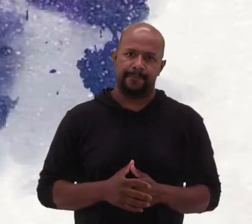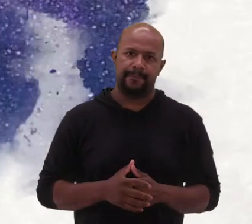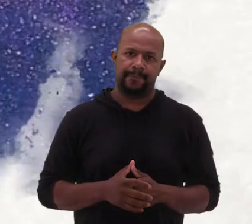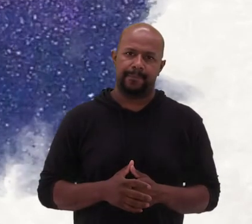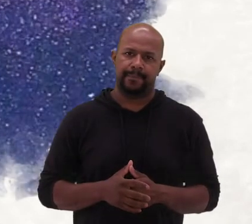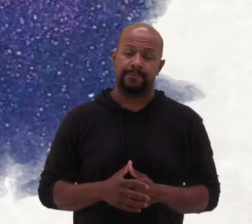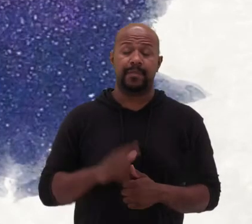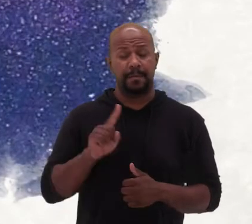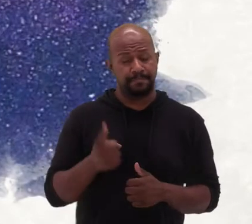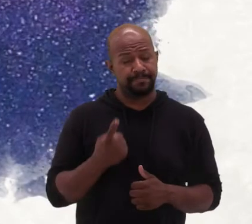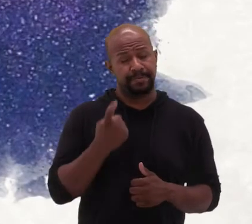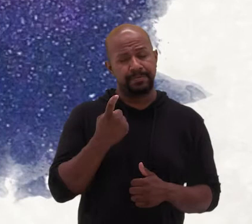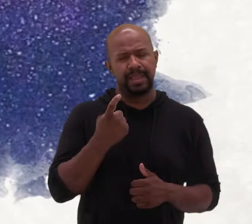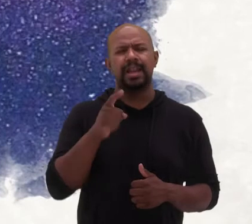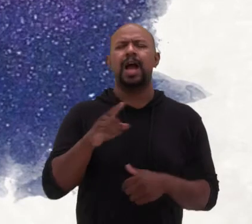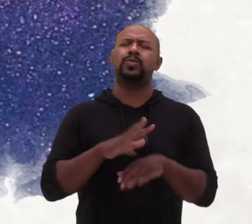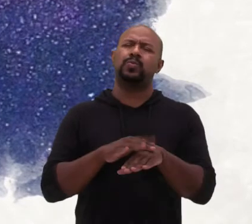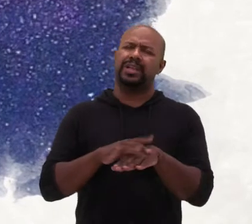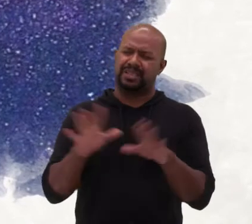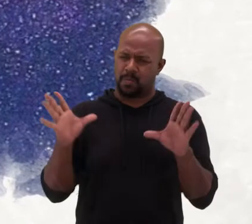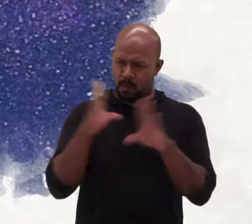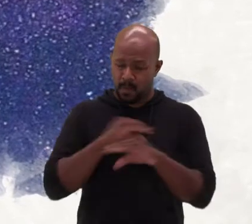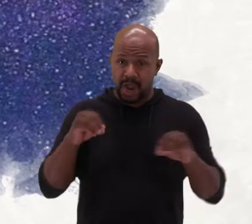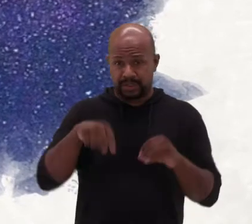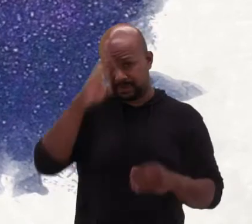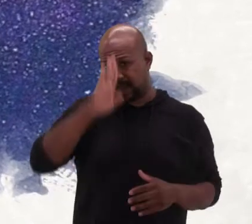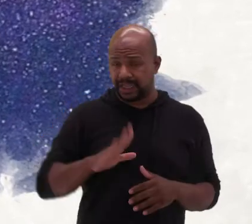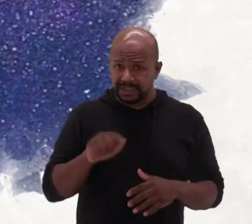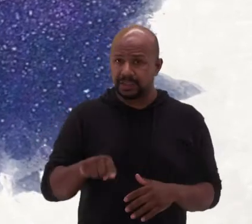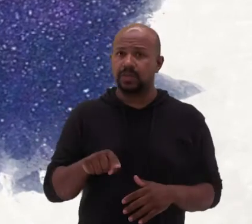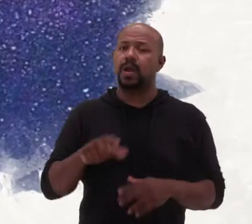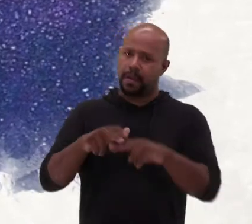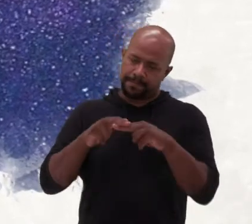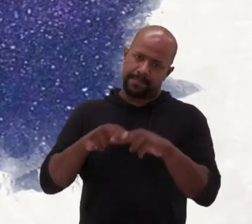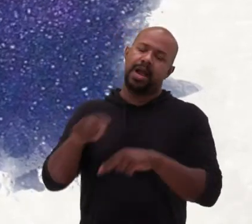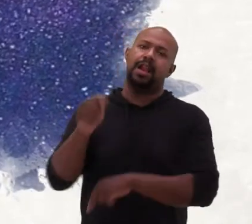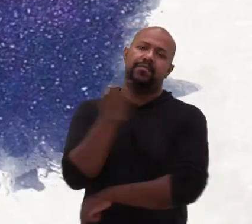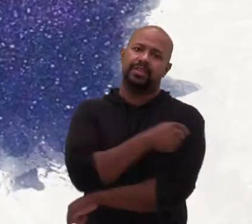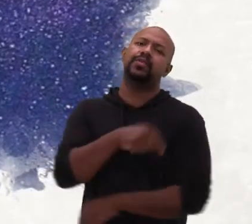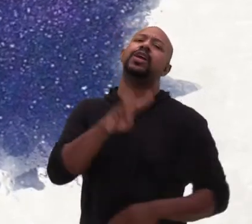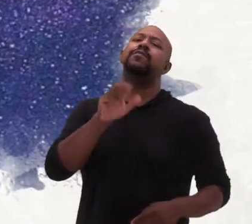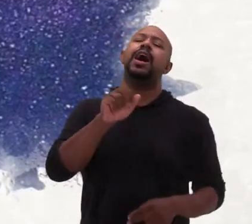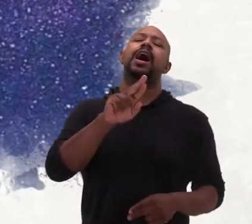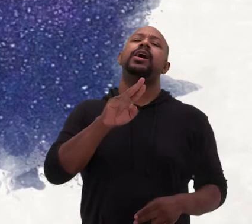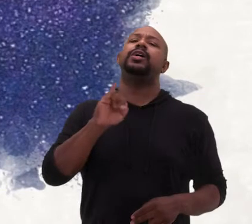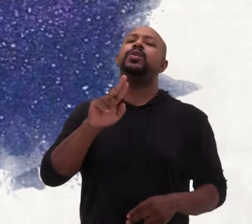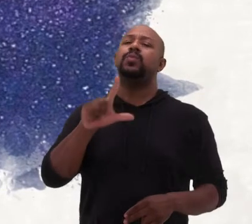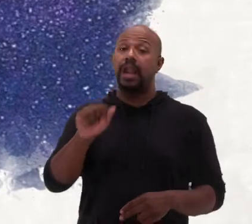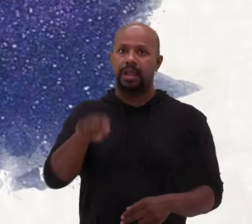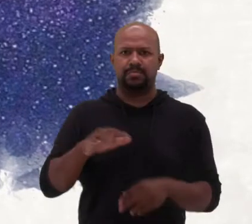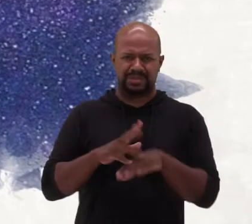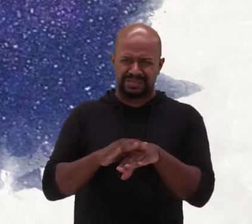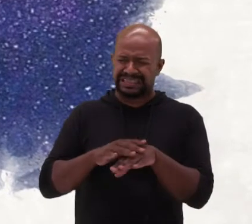A primeira doença eliminada no Brasil pela vacinação foi a varíola, que é uma doença